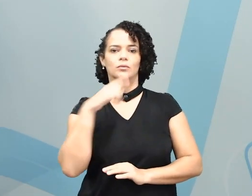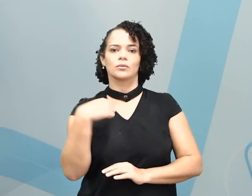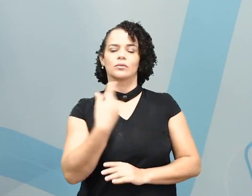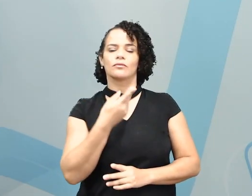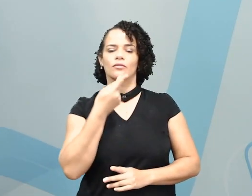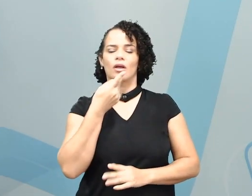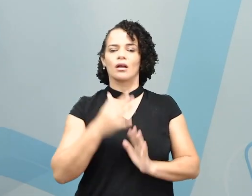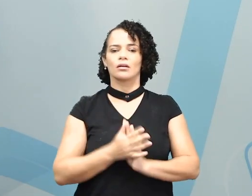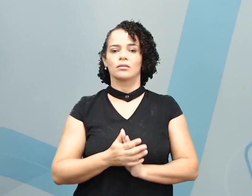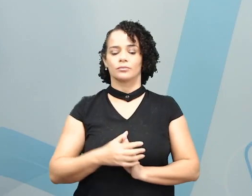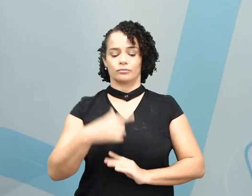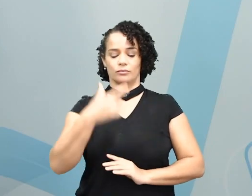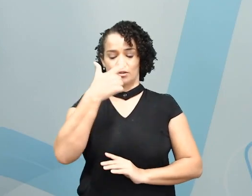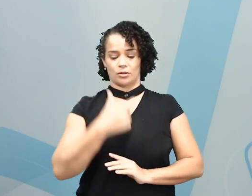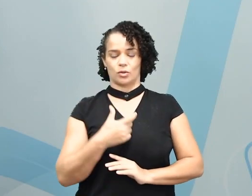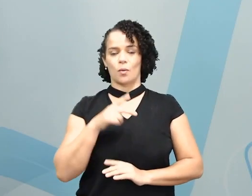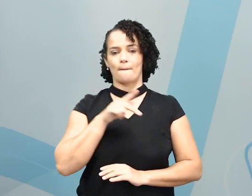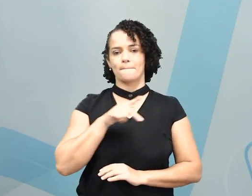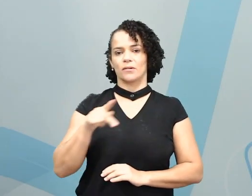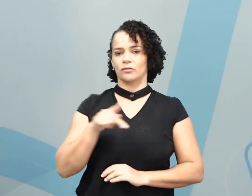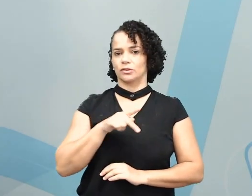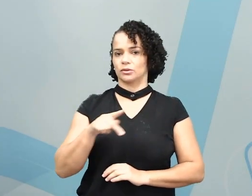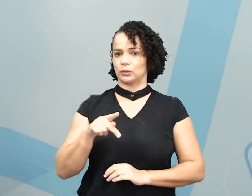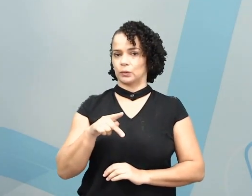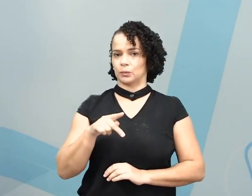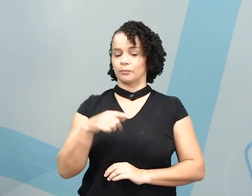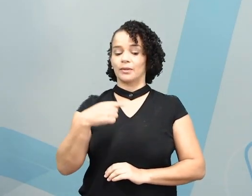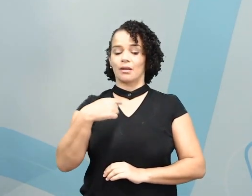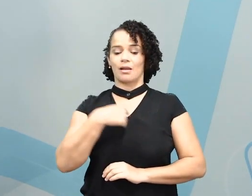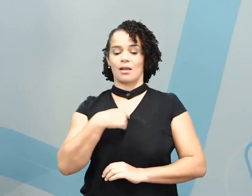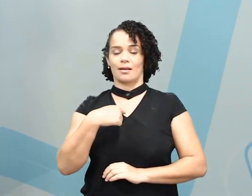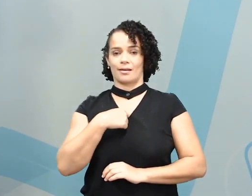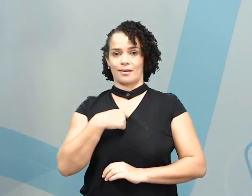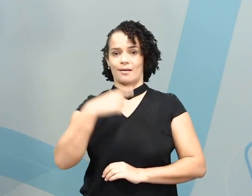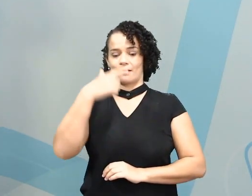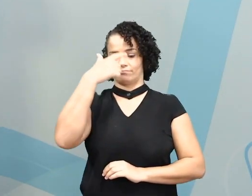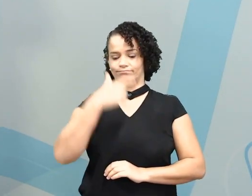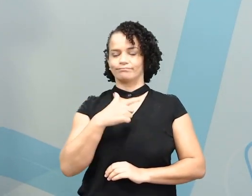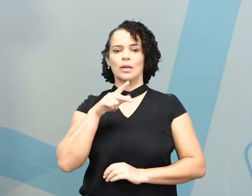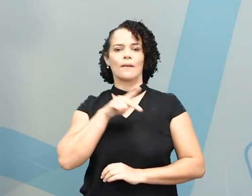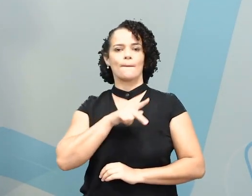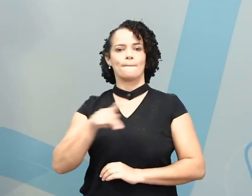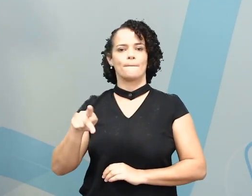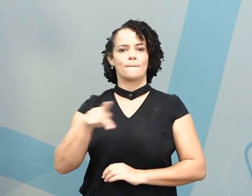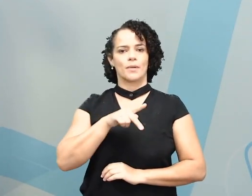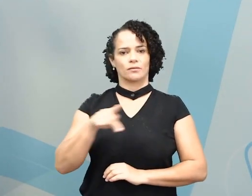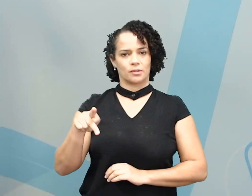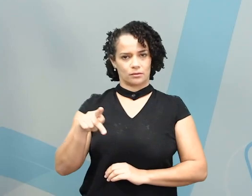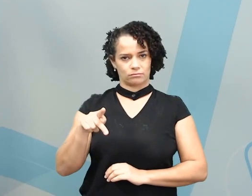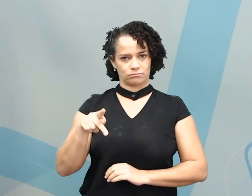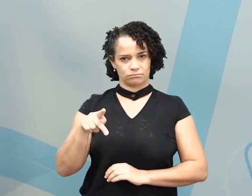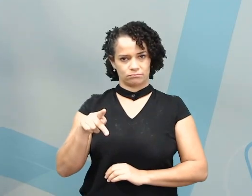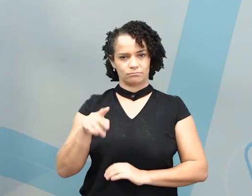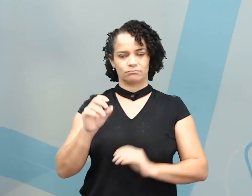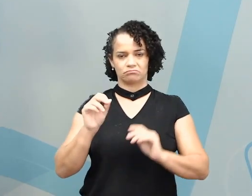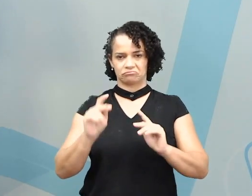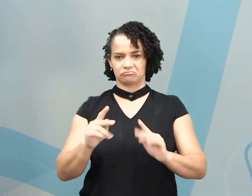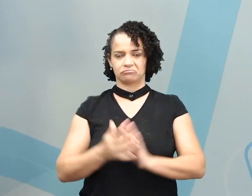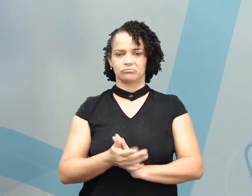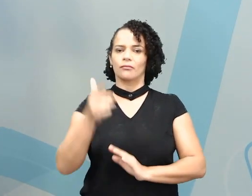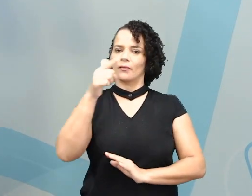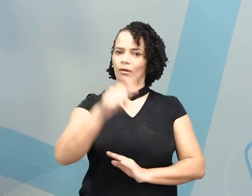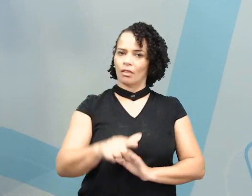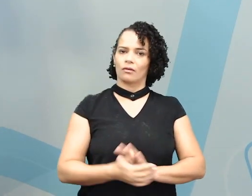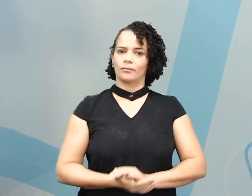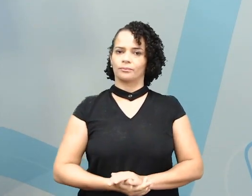eu sou um professor, eu digo, I am a teacher. Perfeito! Repitam comigo.